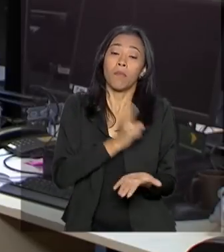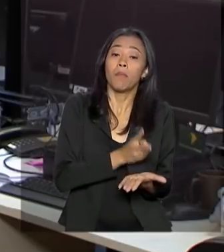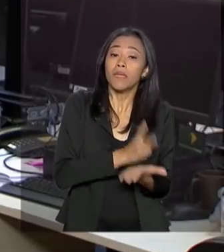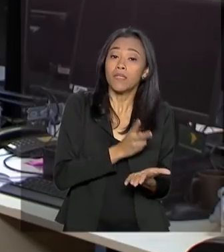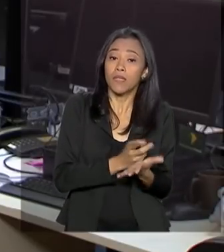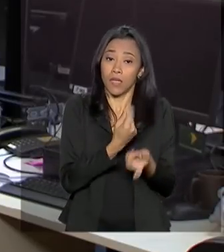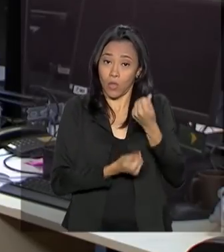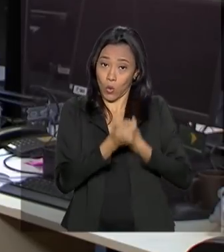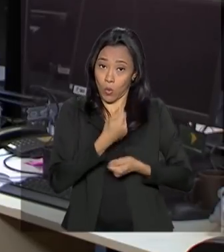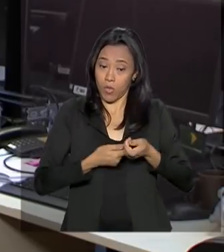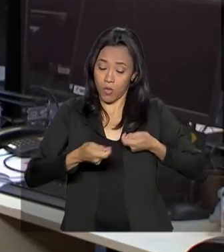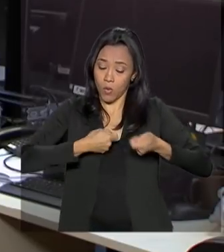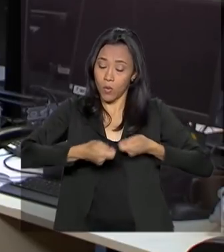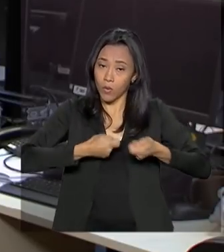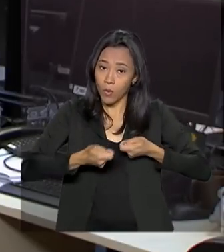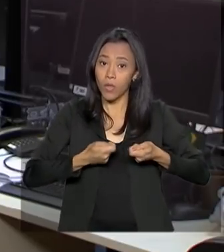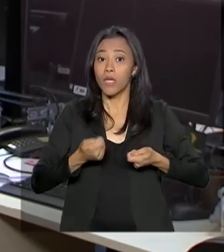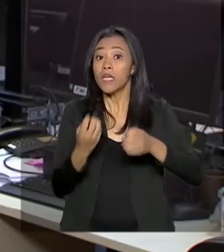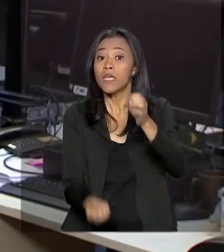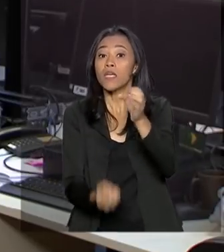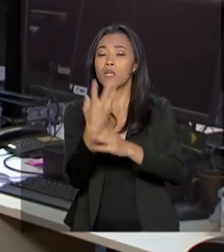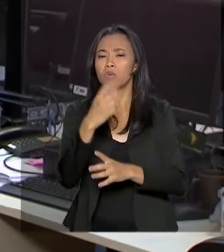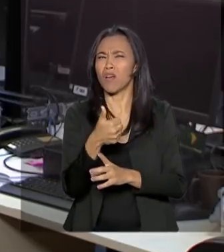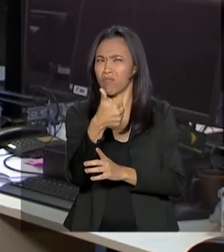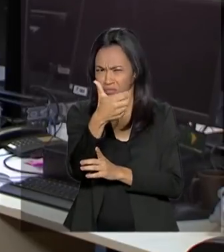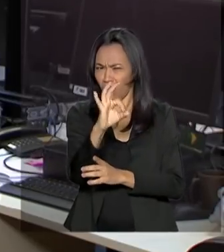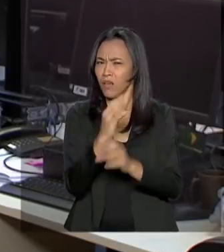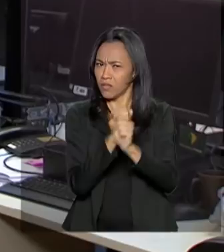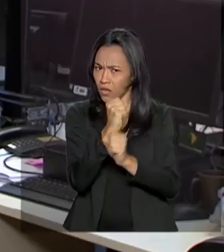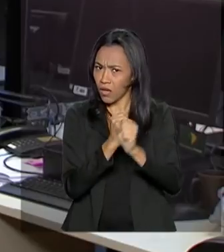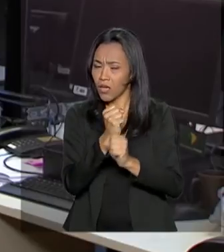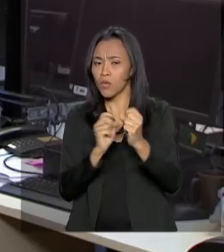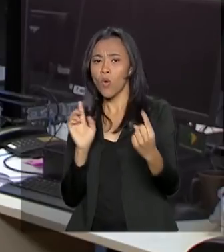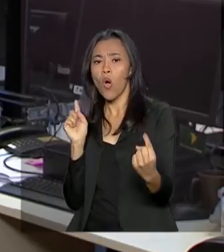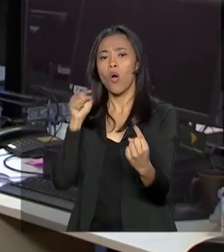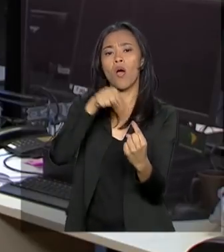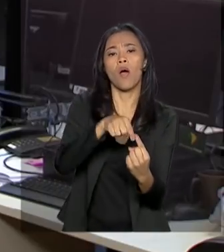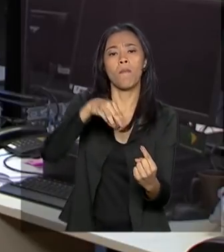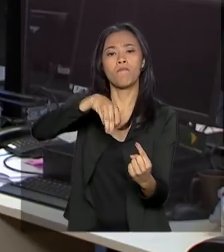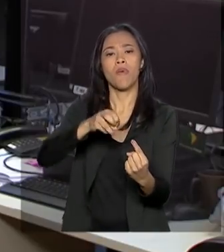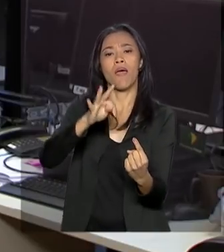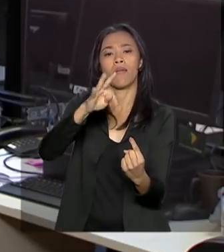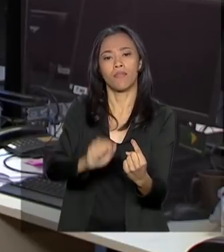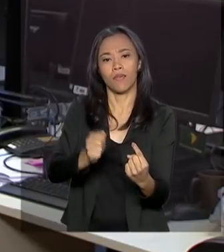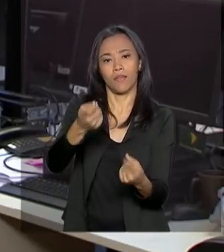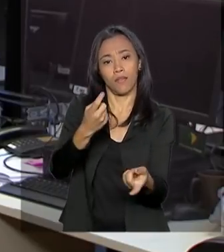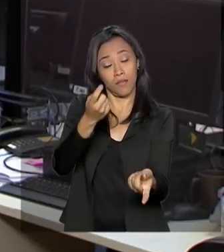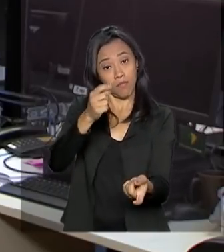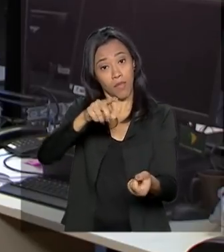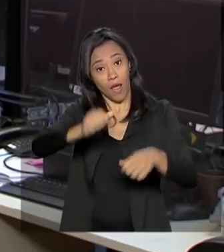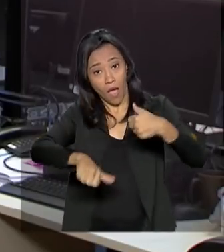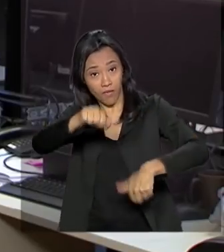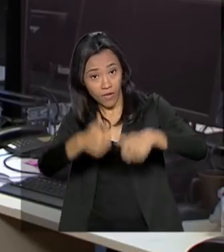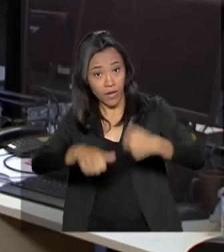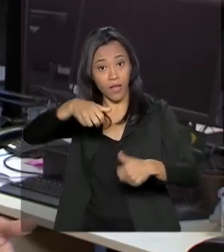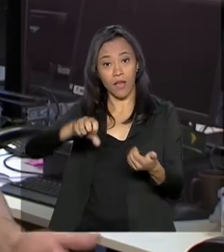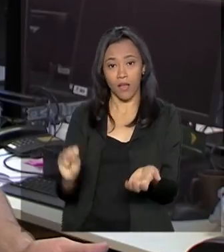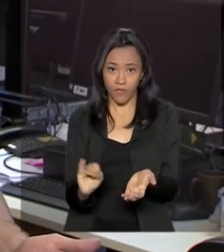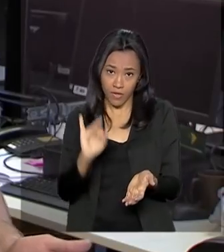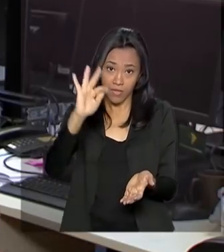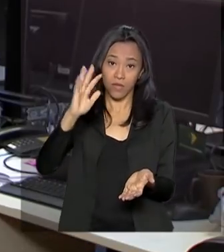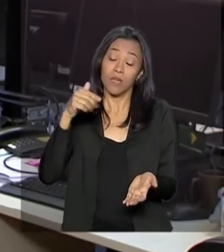governo criou há duas décadas o sistema de metas da inflação. A iniciativa foi fundamental para que